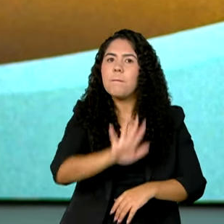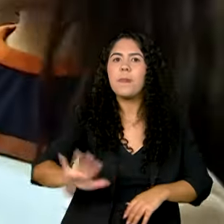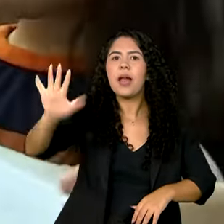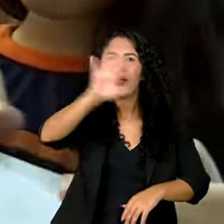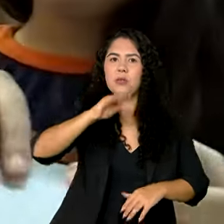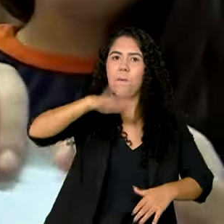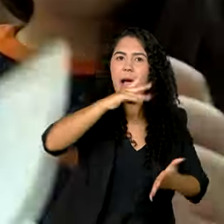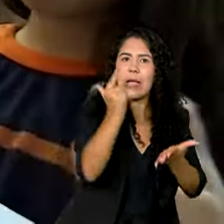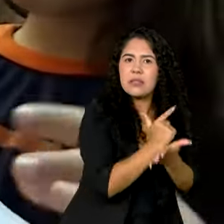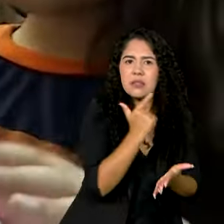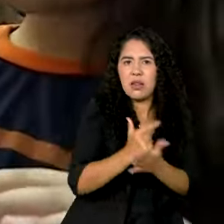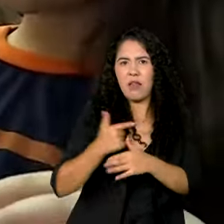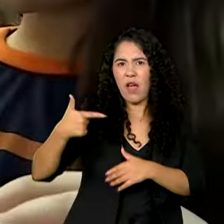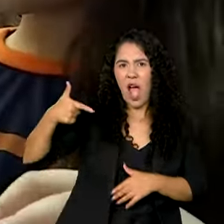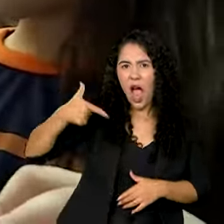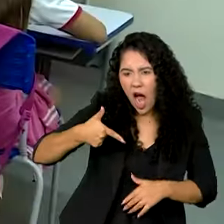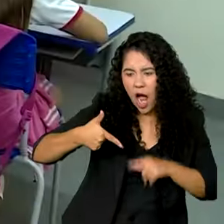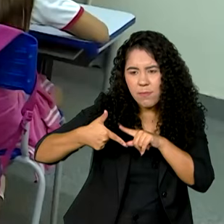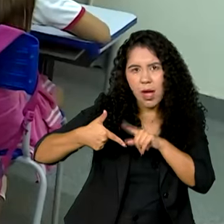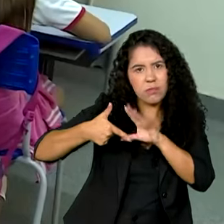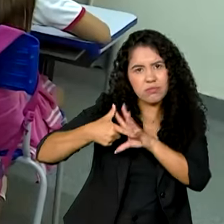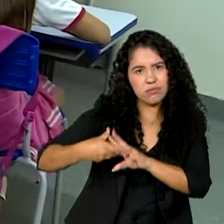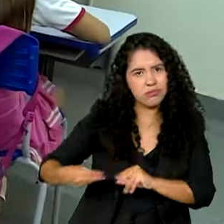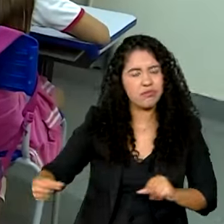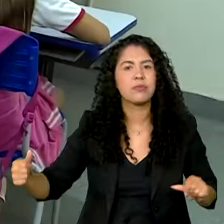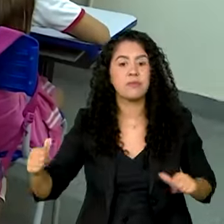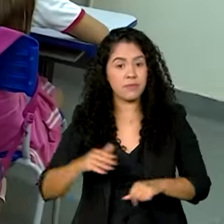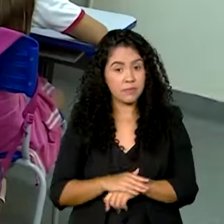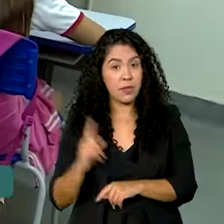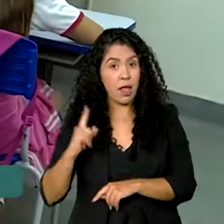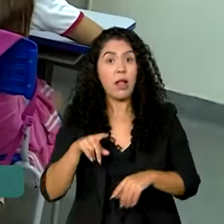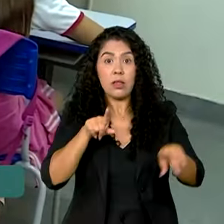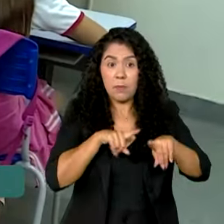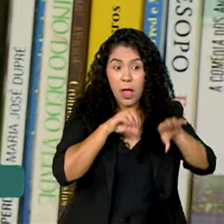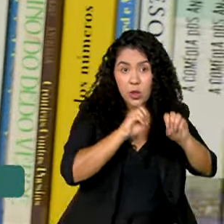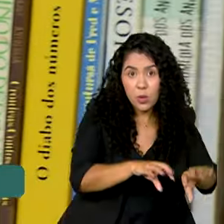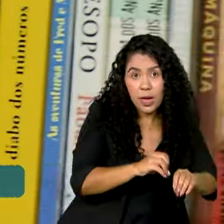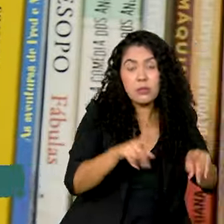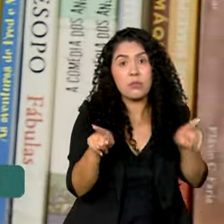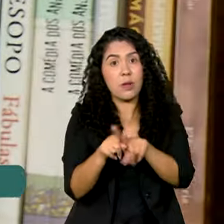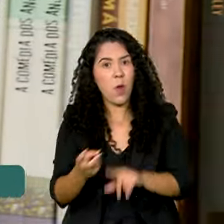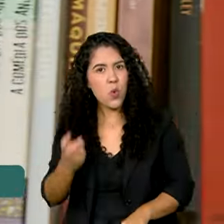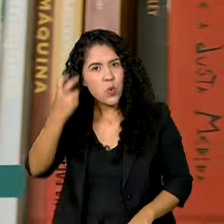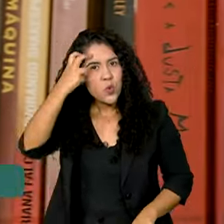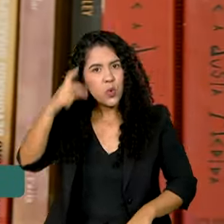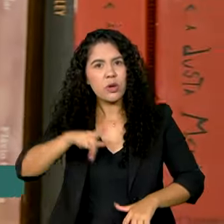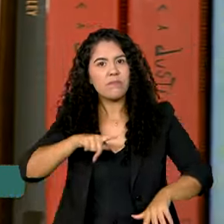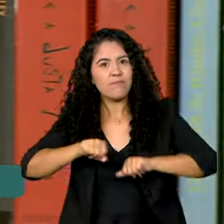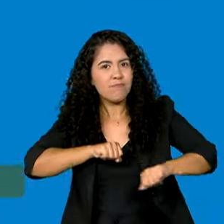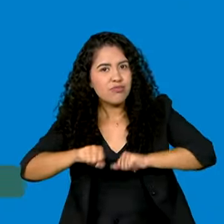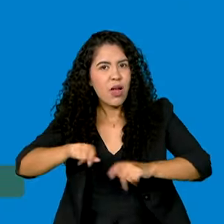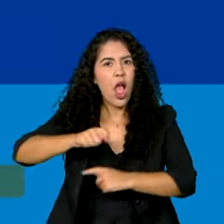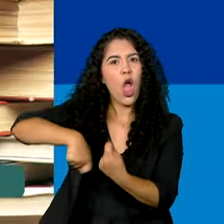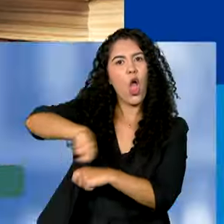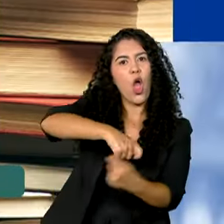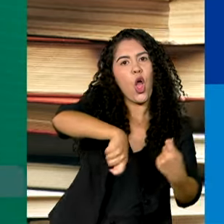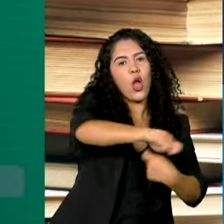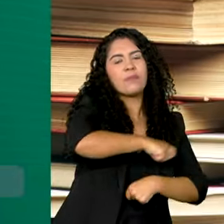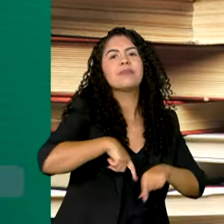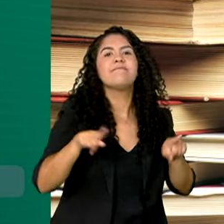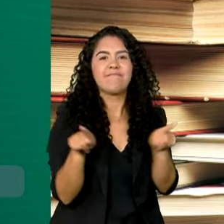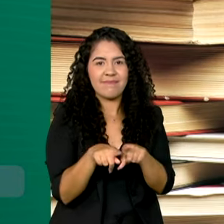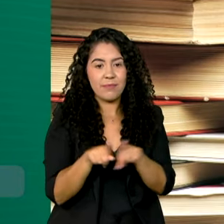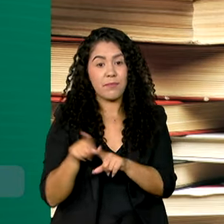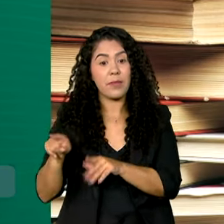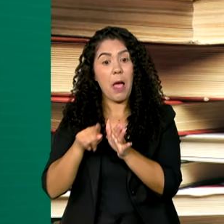armas. E o livro não é só base para educação e cultura, ele também movimenta a economia. Pesquisa feita